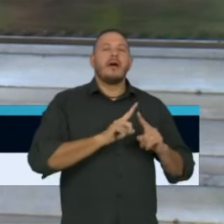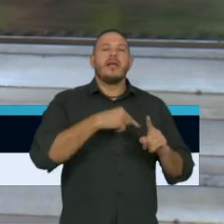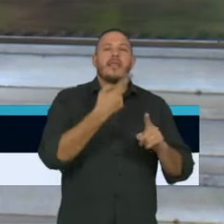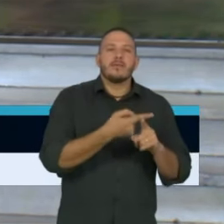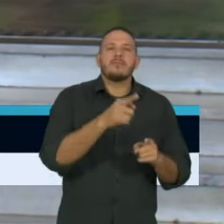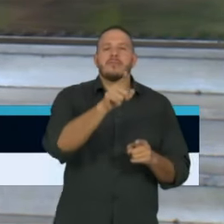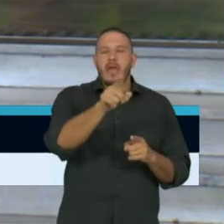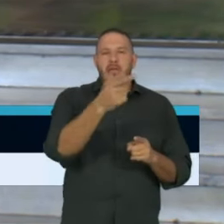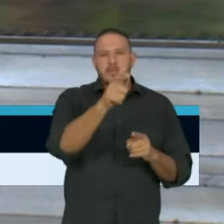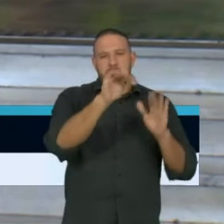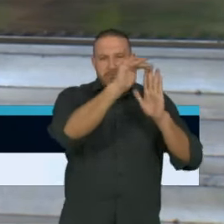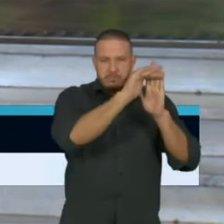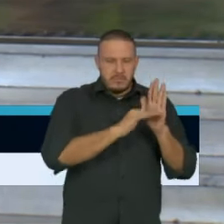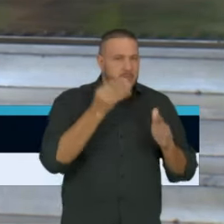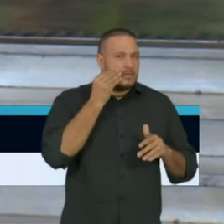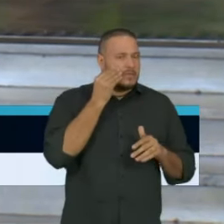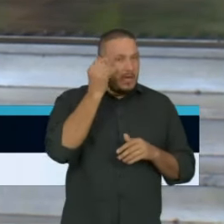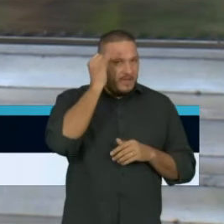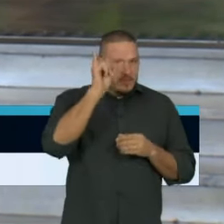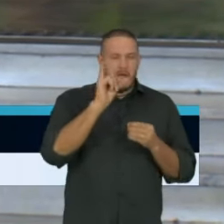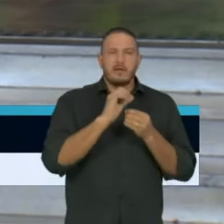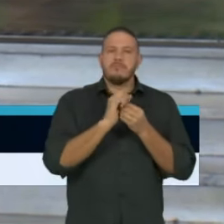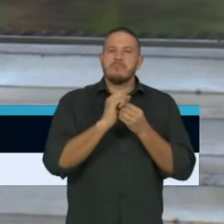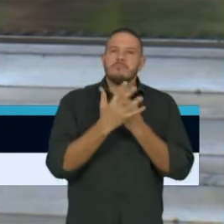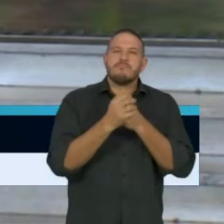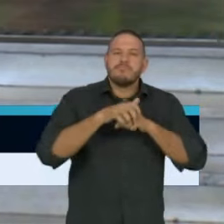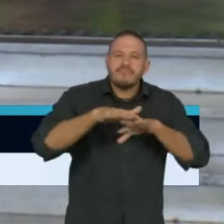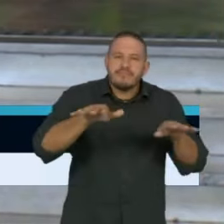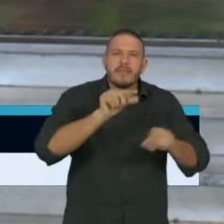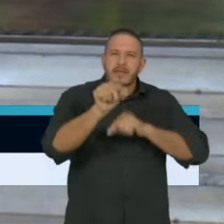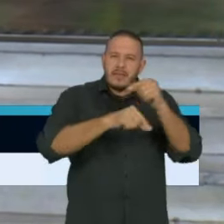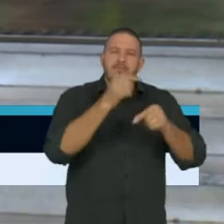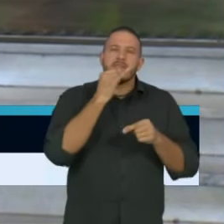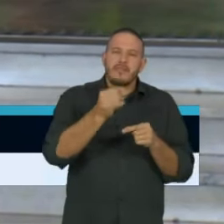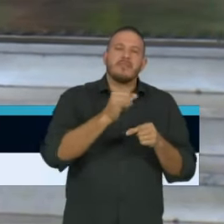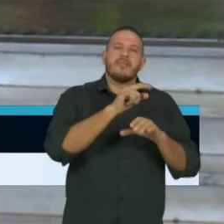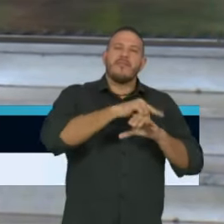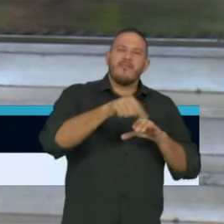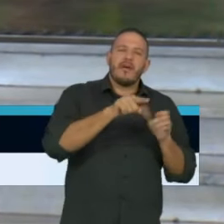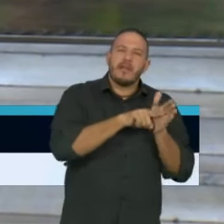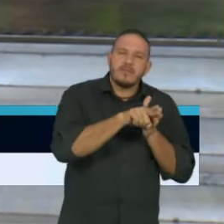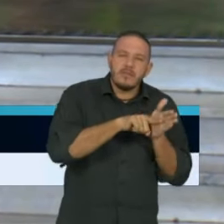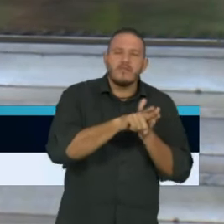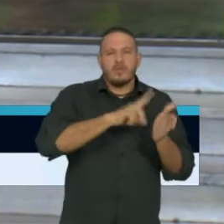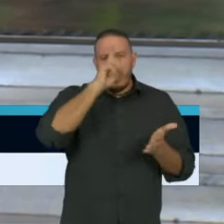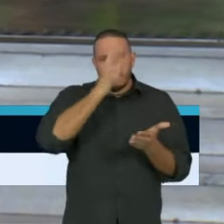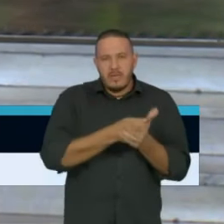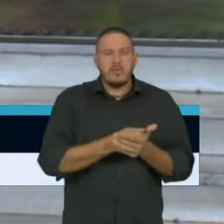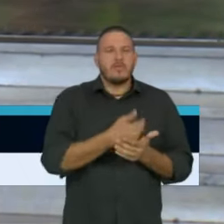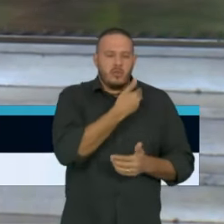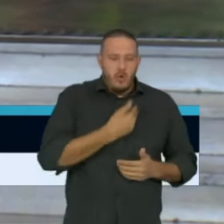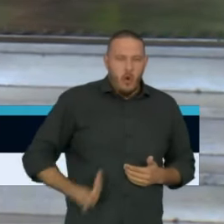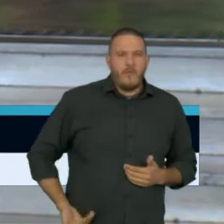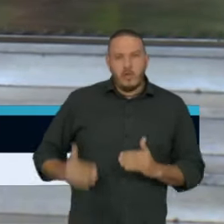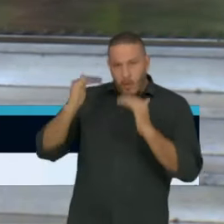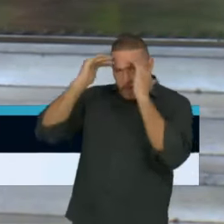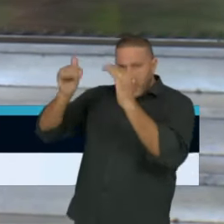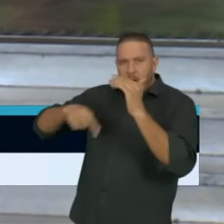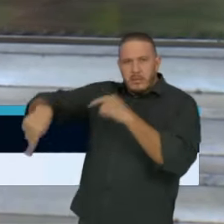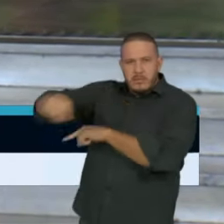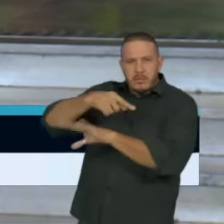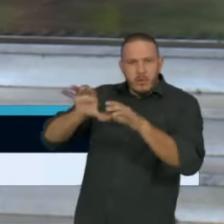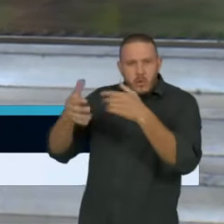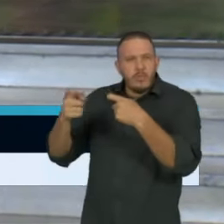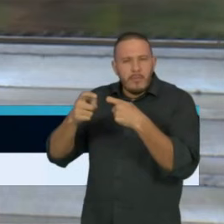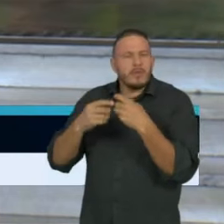medida para conter o avanço da Covid, em relação à ciência, que você tanto fala também, que as decisões do governo são embasadas nisso. Como que